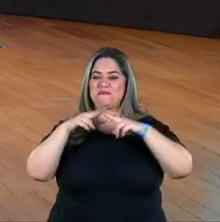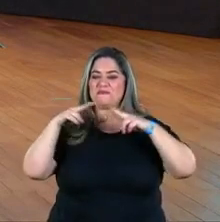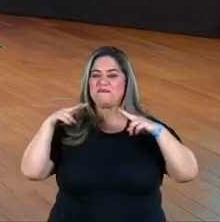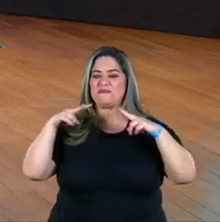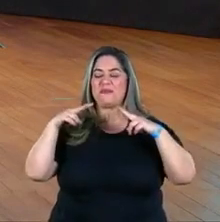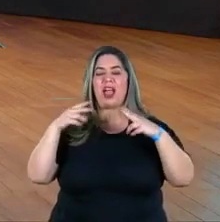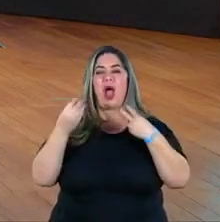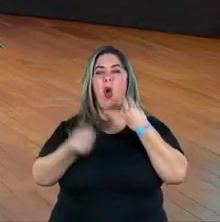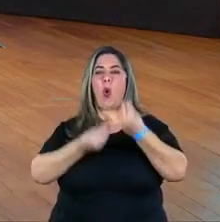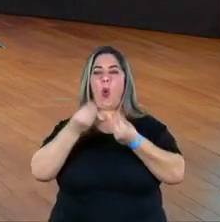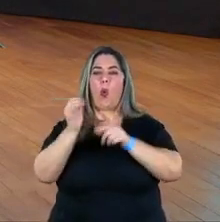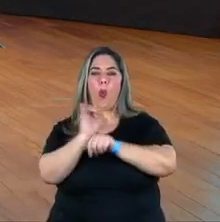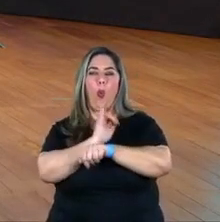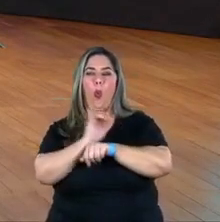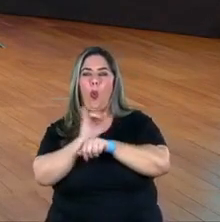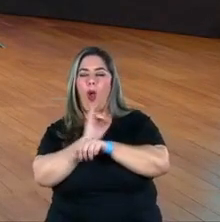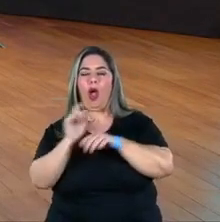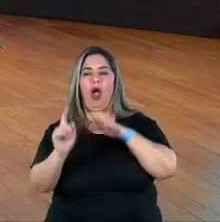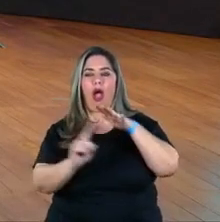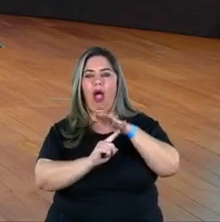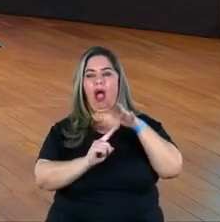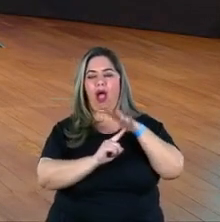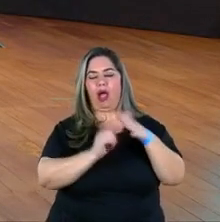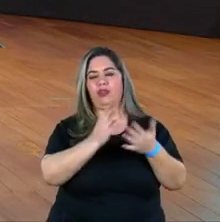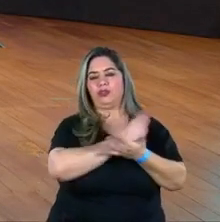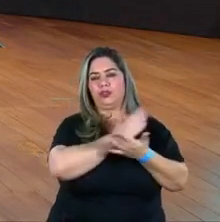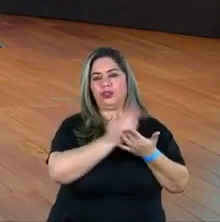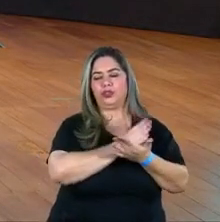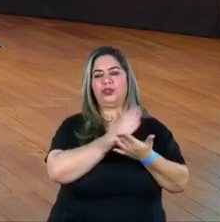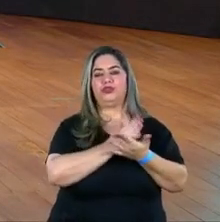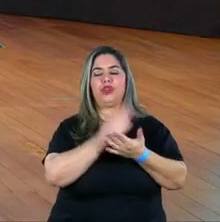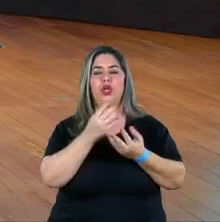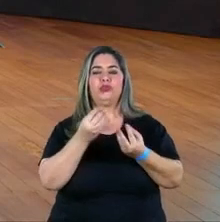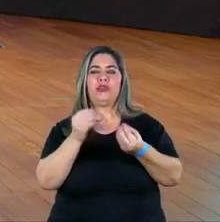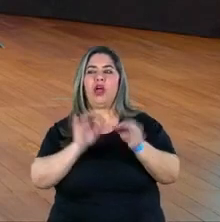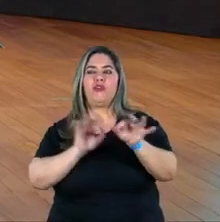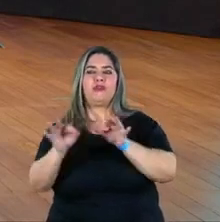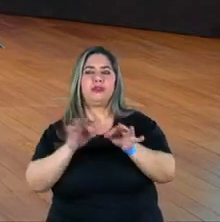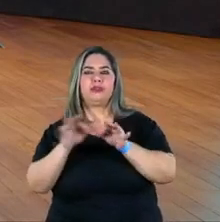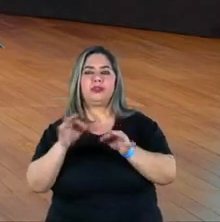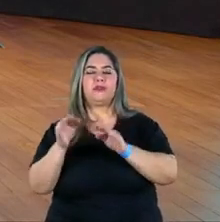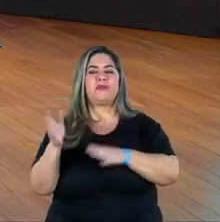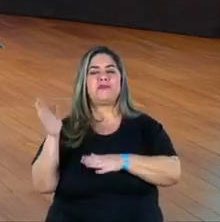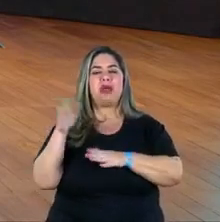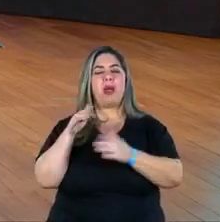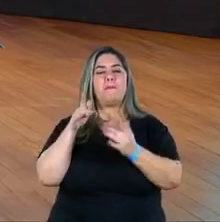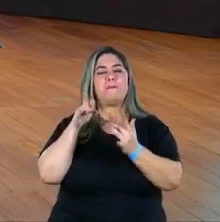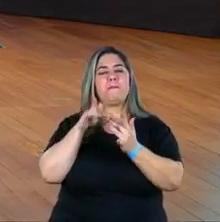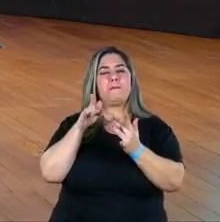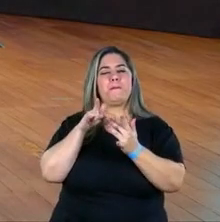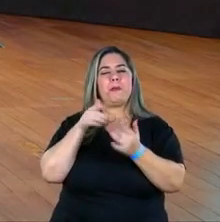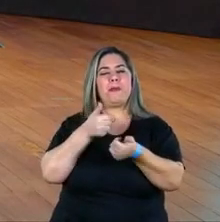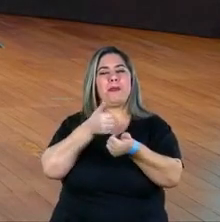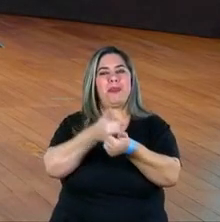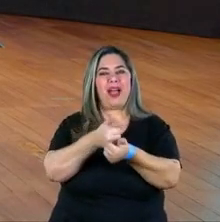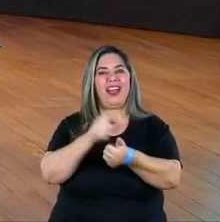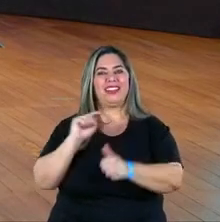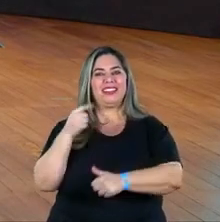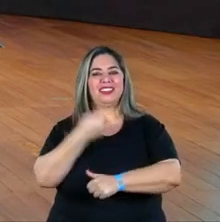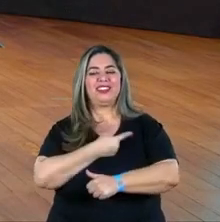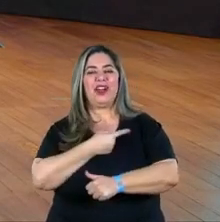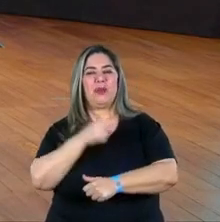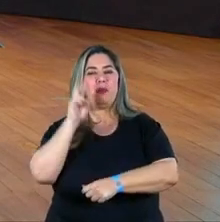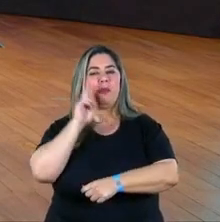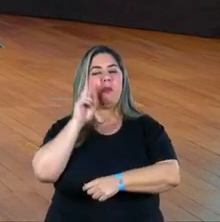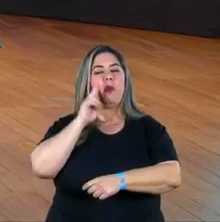Essa foi uma maneira que a feira, assim, arranjou em parcerias aí para trazer vocês um pouquinho mais perto da gente, para a gente